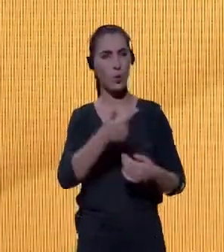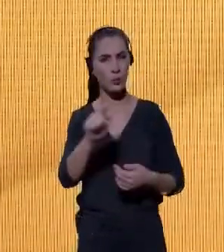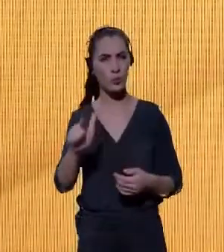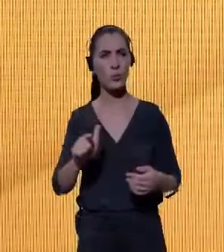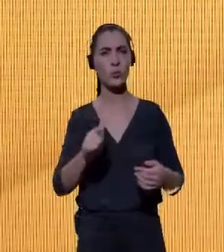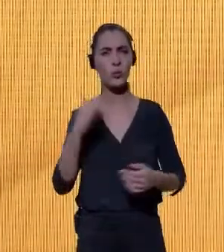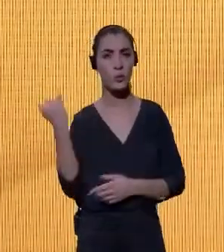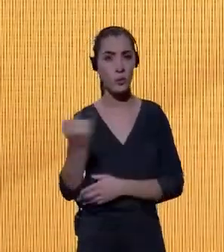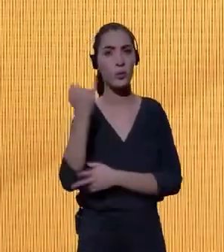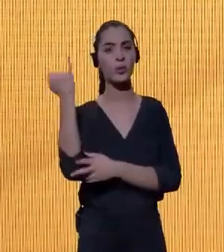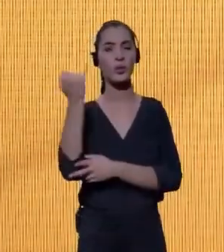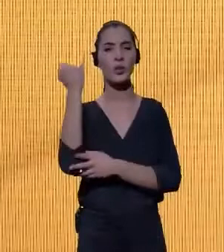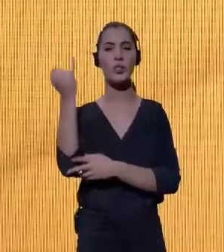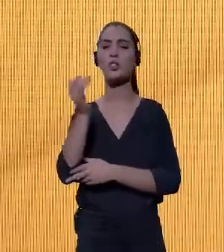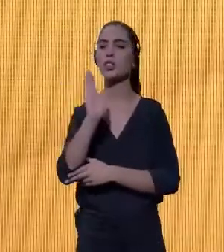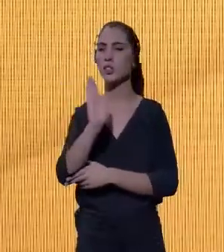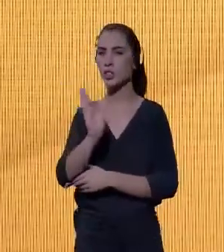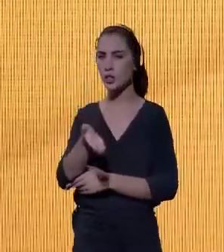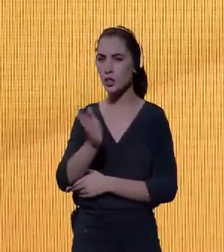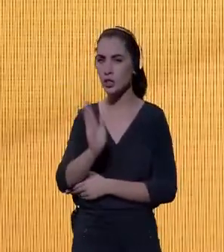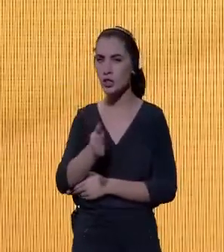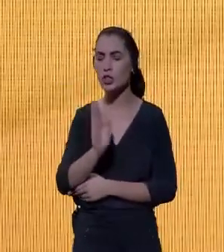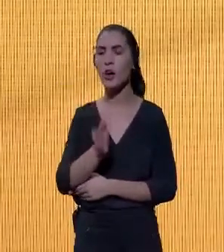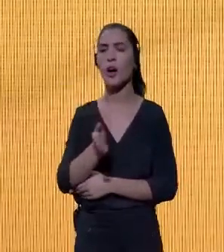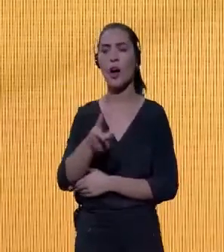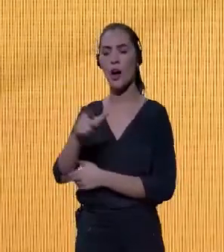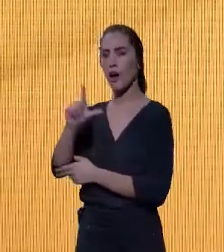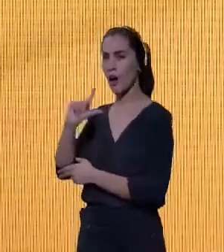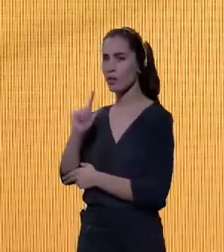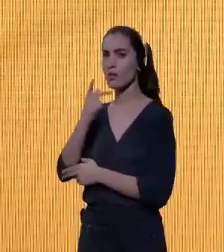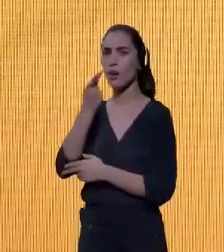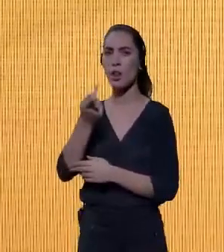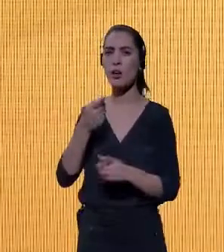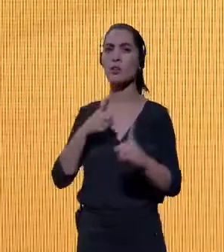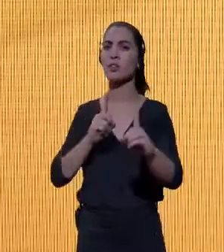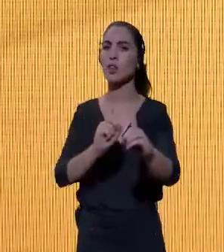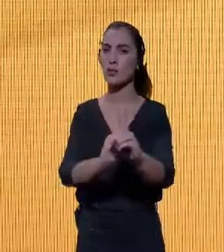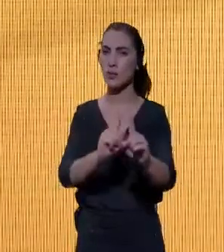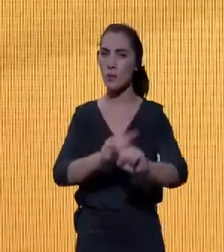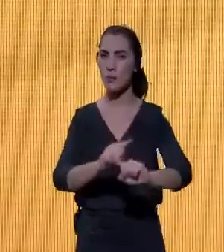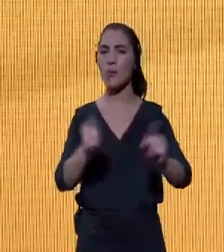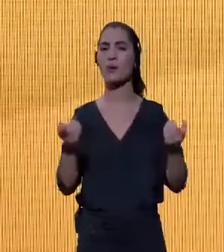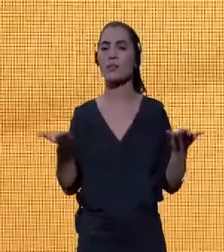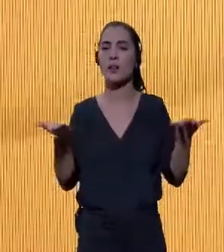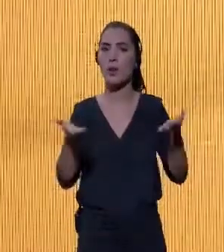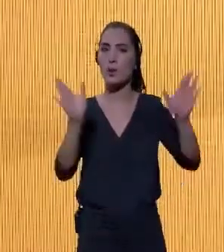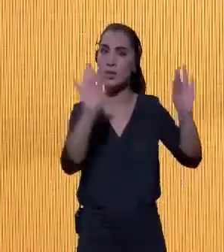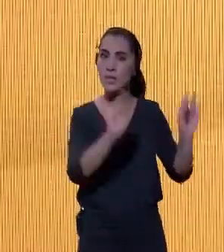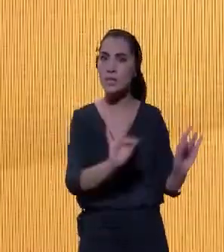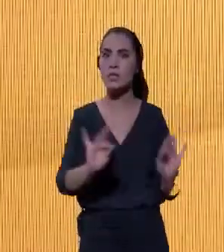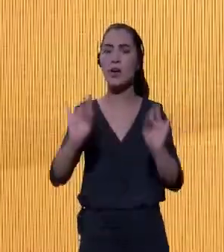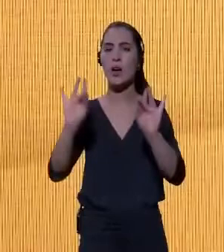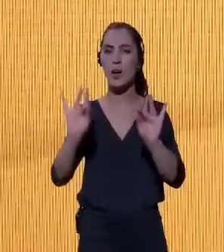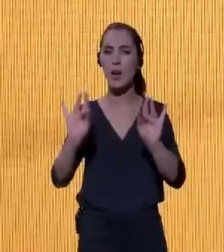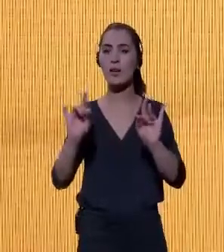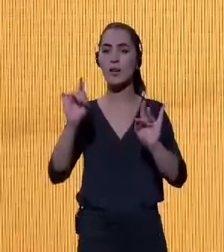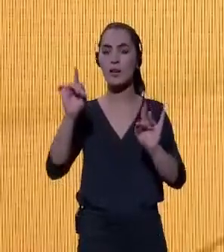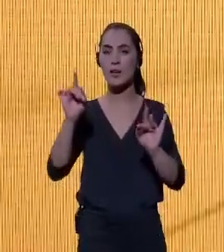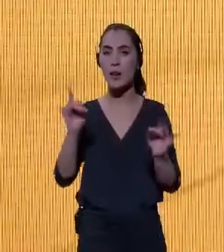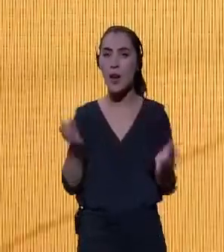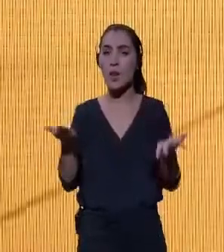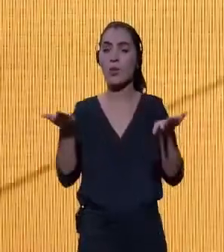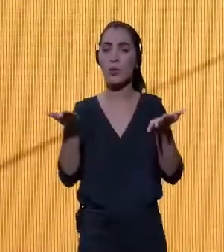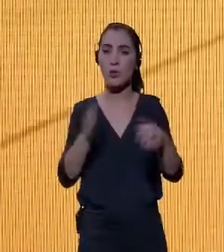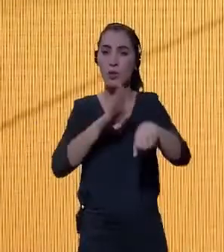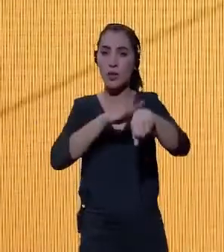e relevante, que já se colocava como desafio, mas que ganhou dimensão e destaque durante a pandemia,